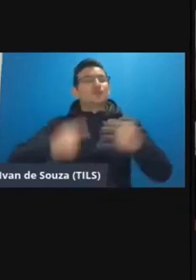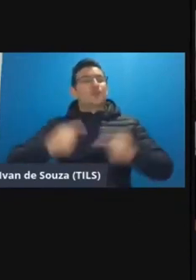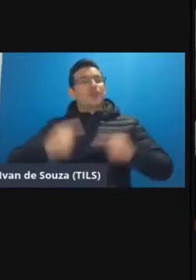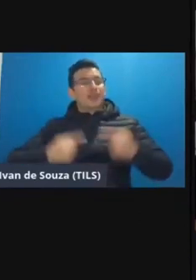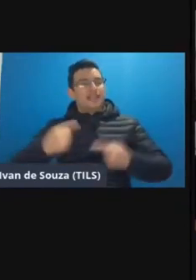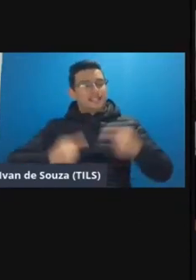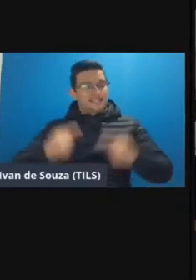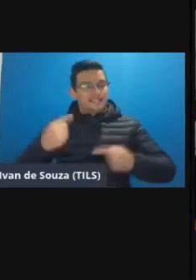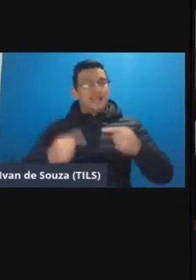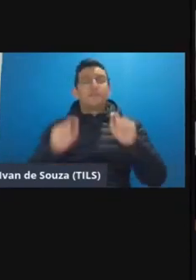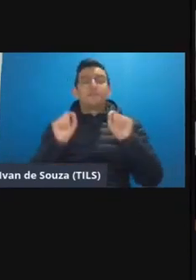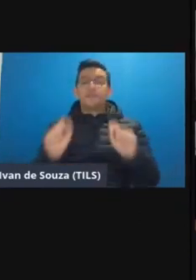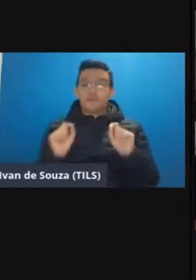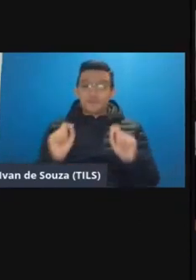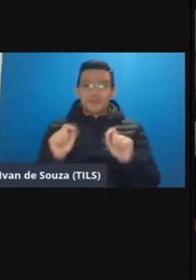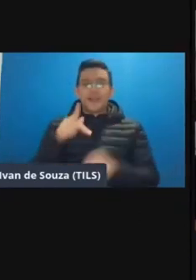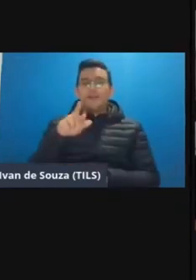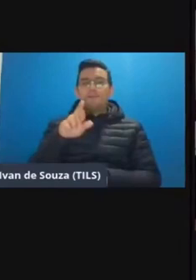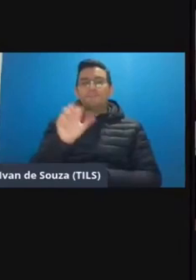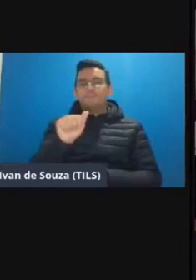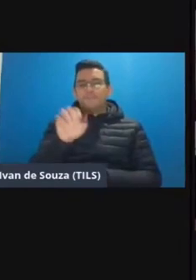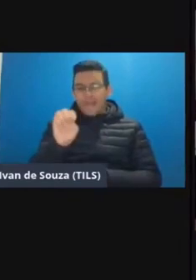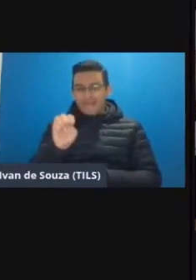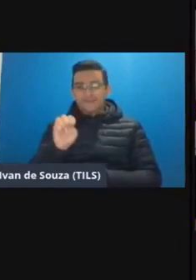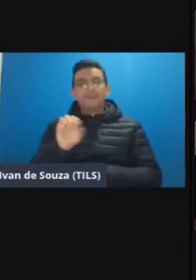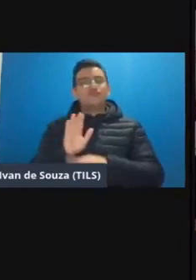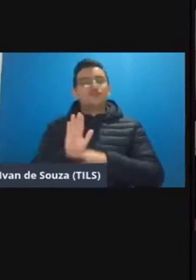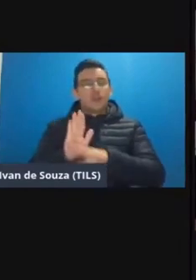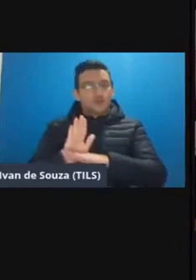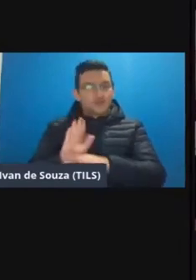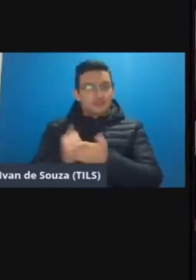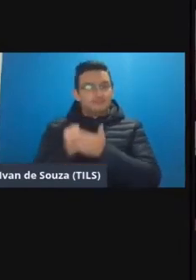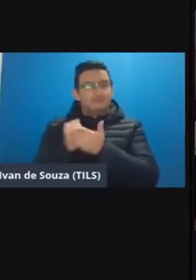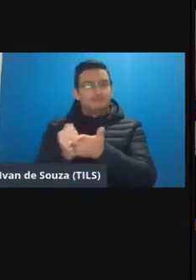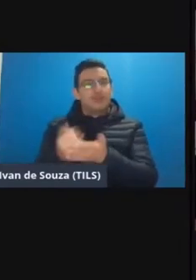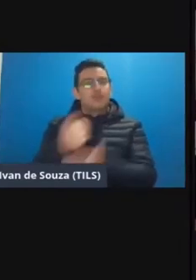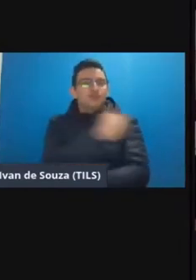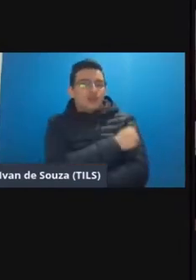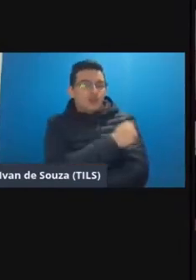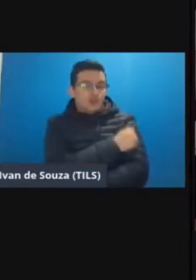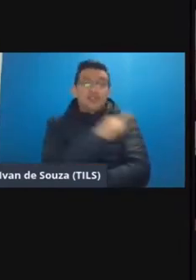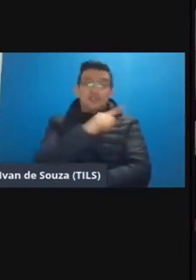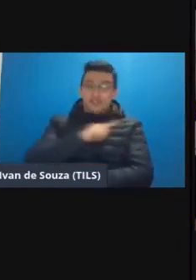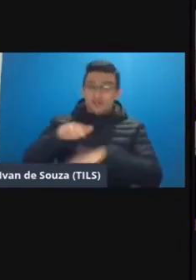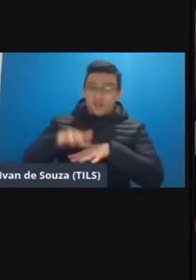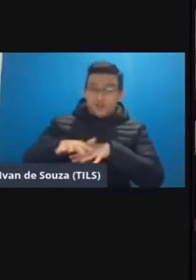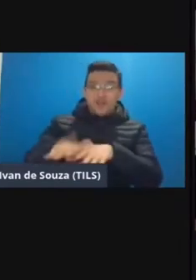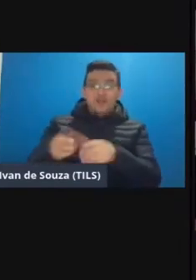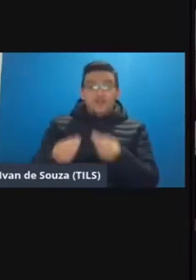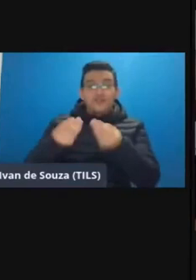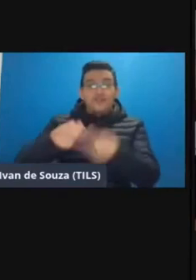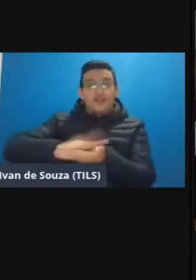ali pela praia de assistência aos estudantes então fizemos uma política né de entregas de